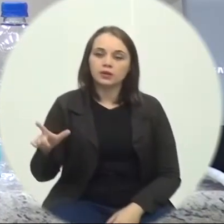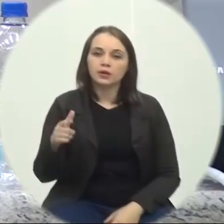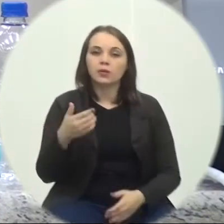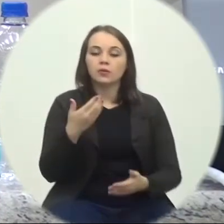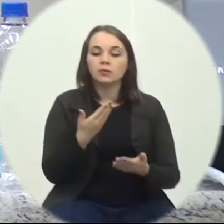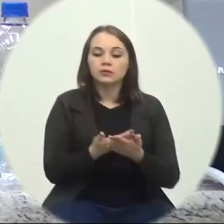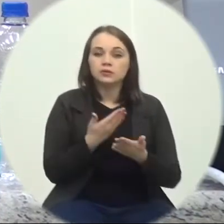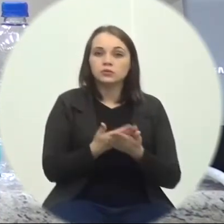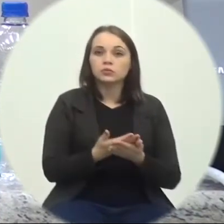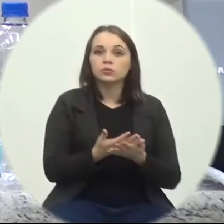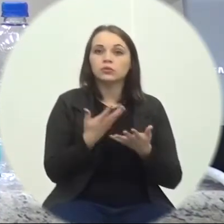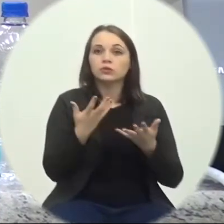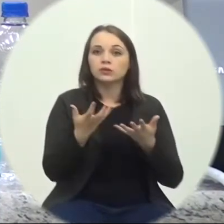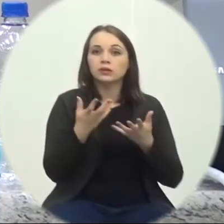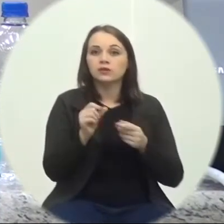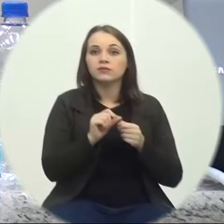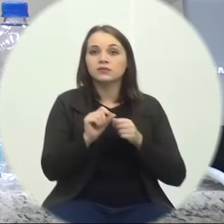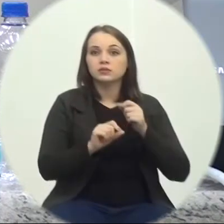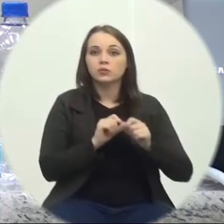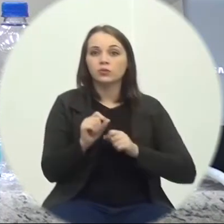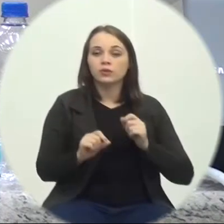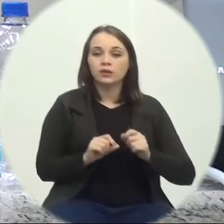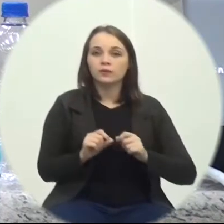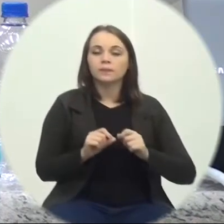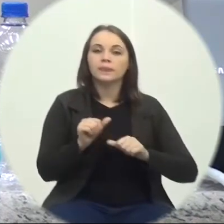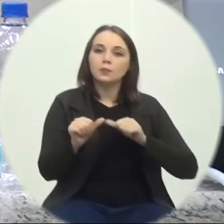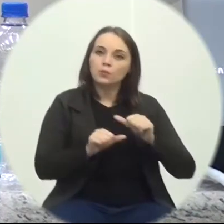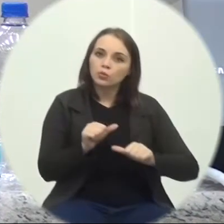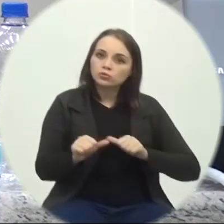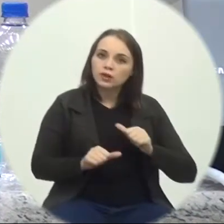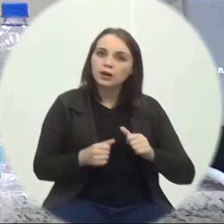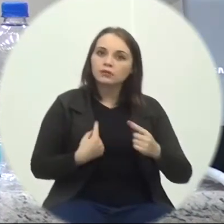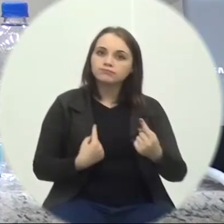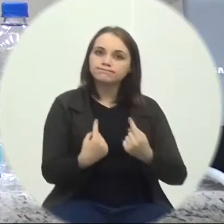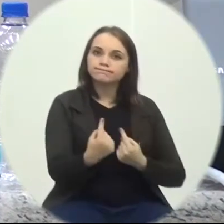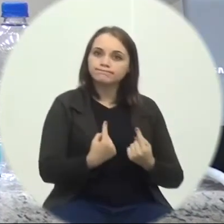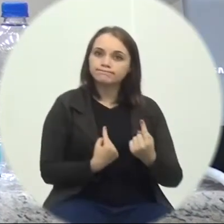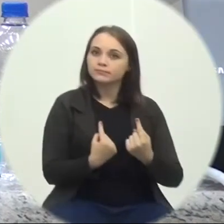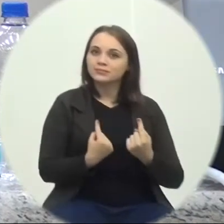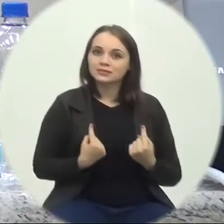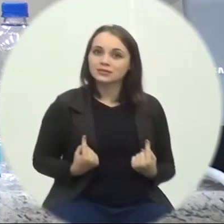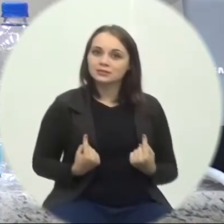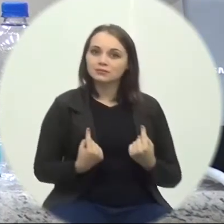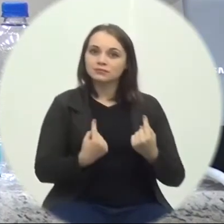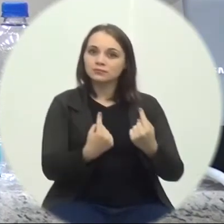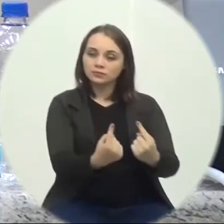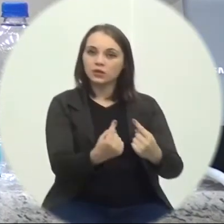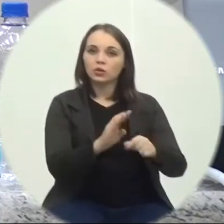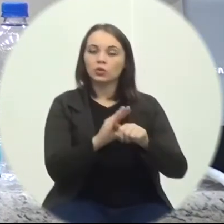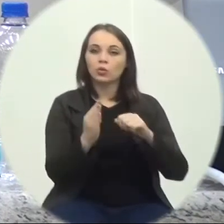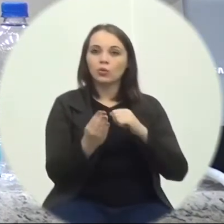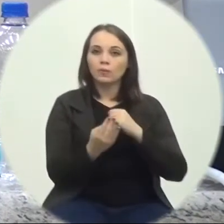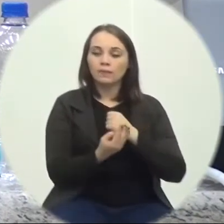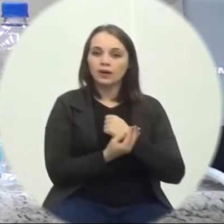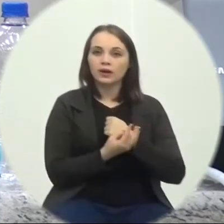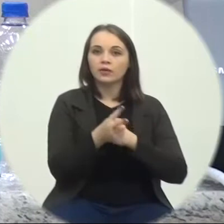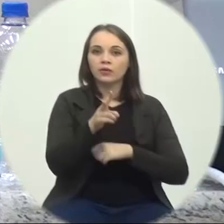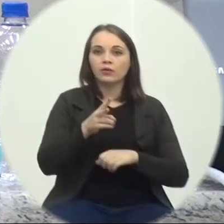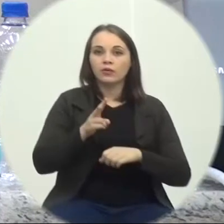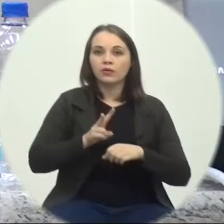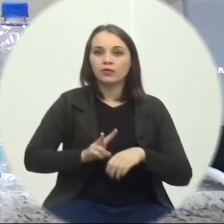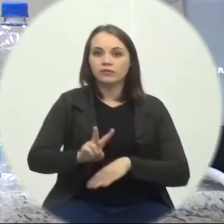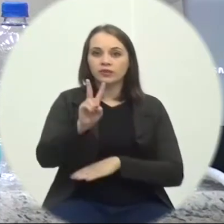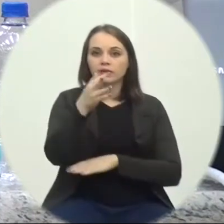Visando Transformar Em mão Única A rua Odessa Silva Souza Bairro Vila Francesa Indicação 274 20 e